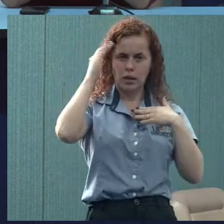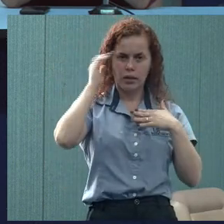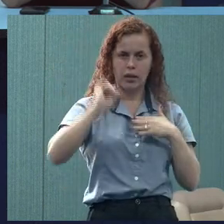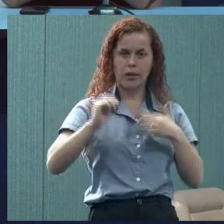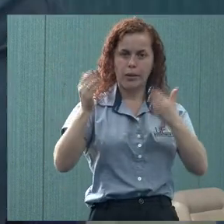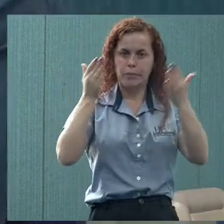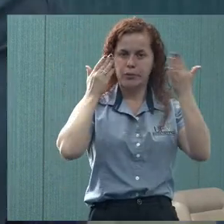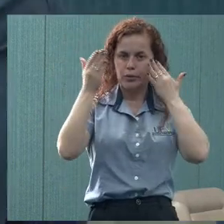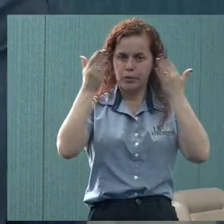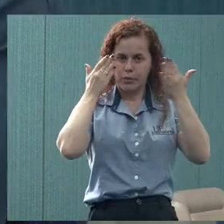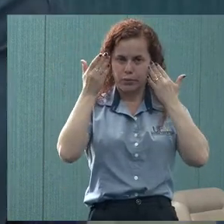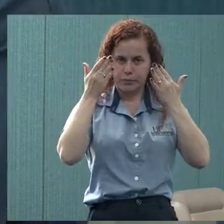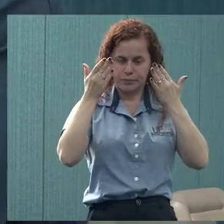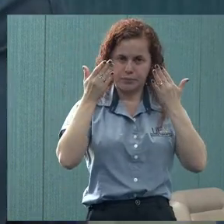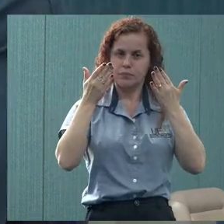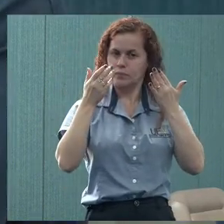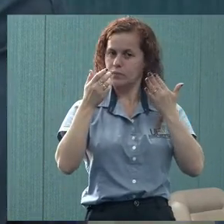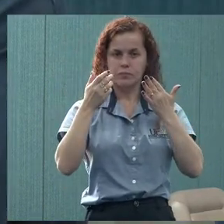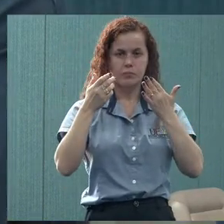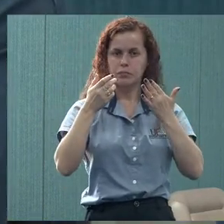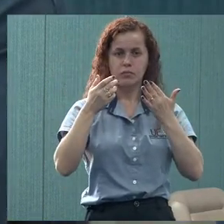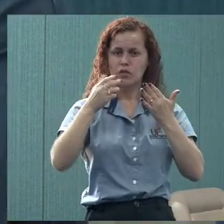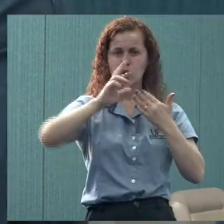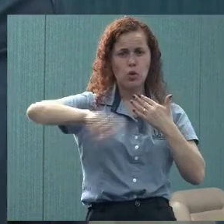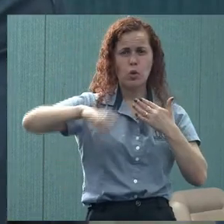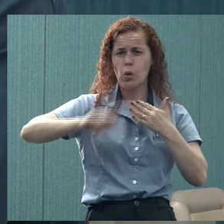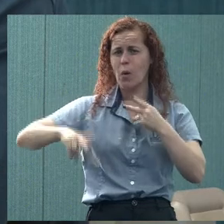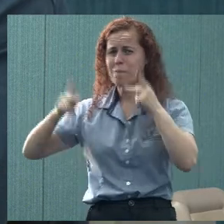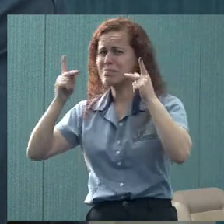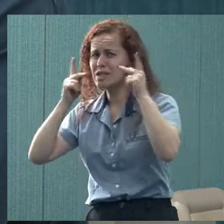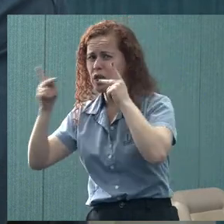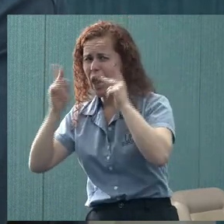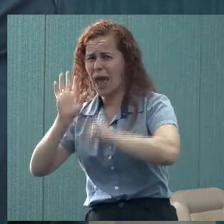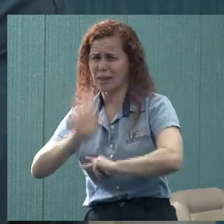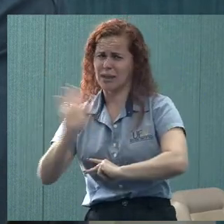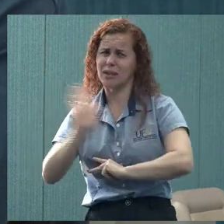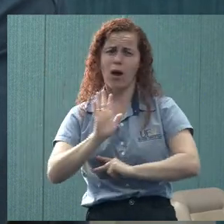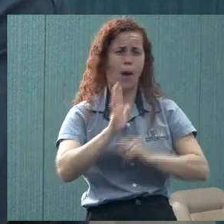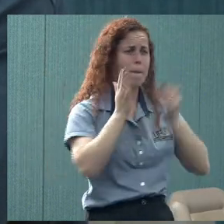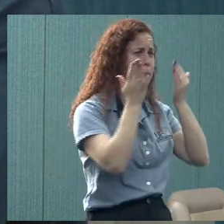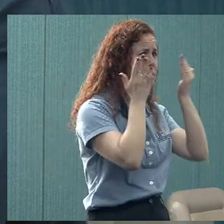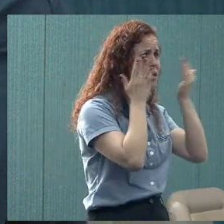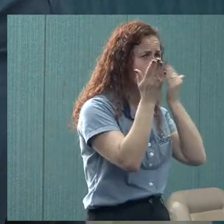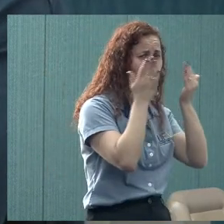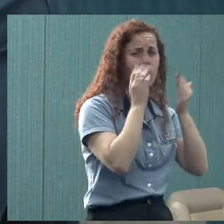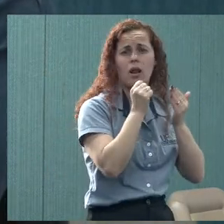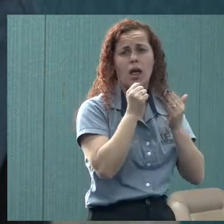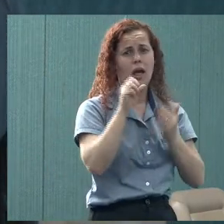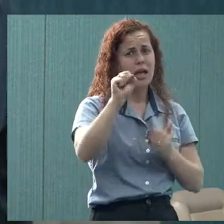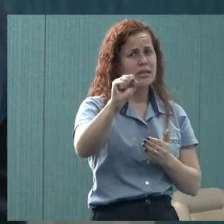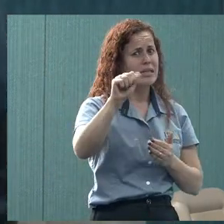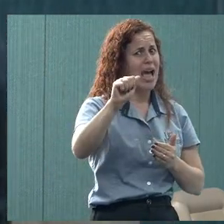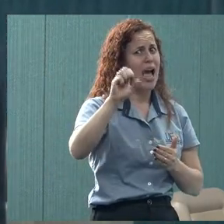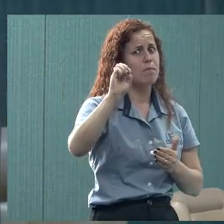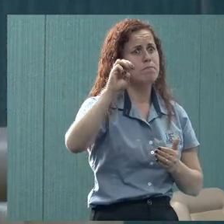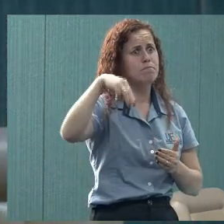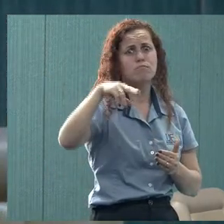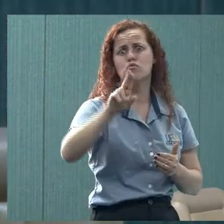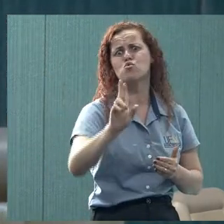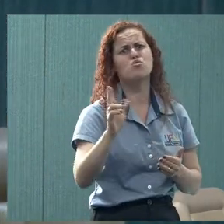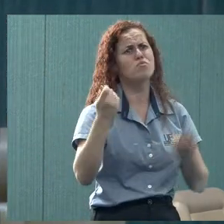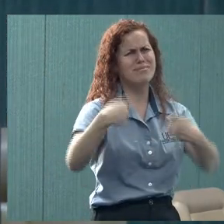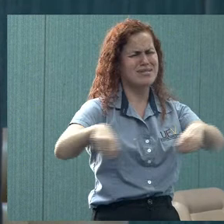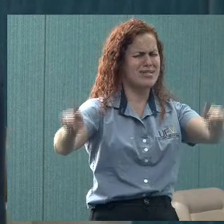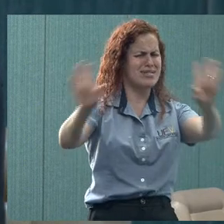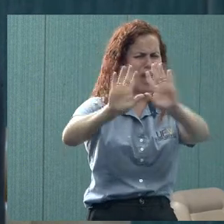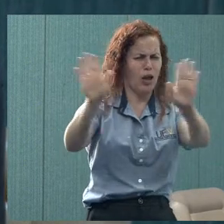psicológica, não é necessariamente uma crise psiquiátrica, não necessariamente precisa de SAMU, não necessariamente precisa